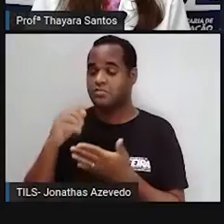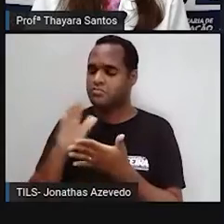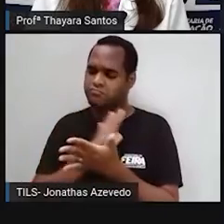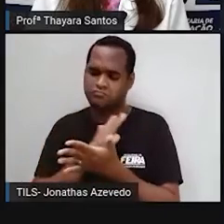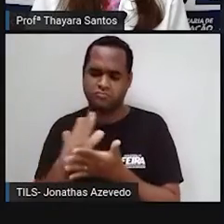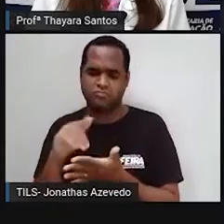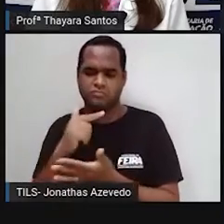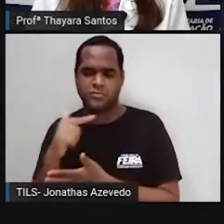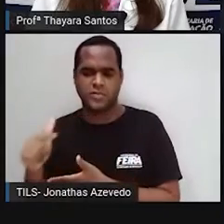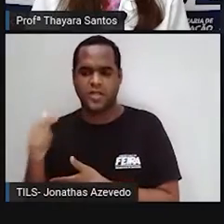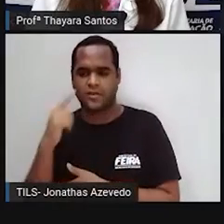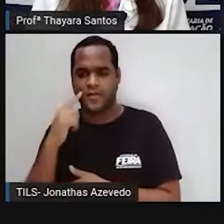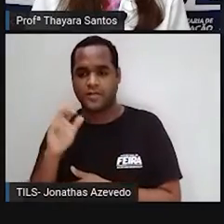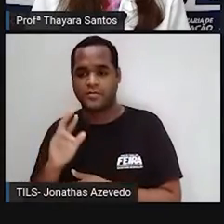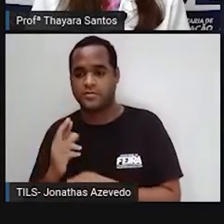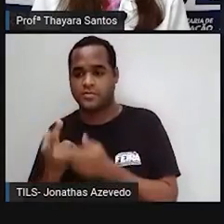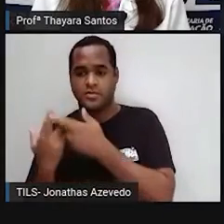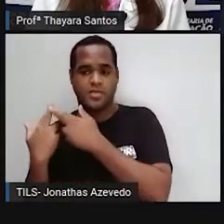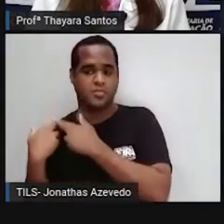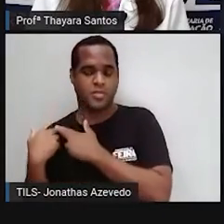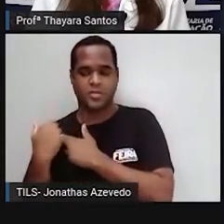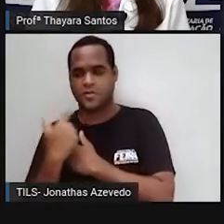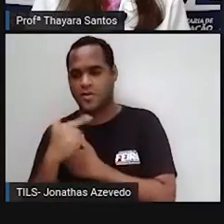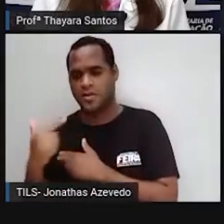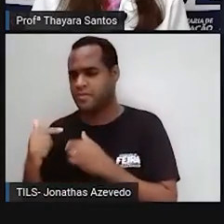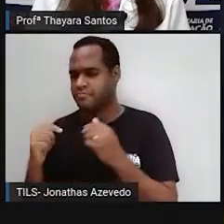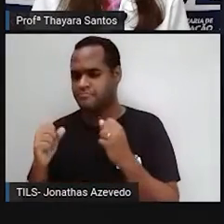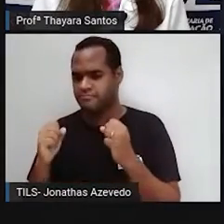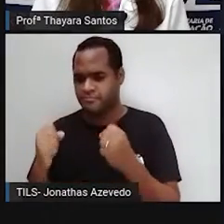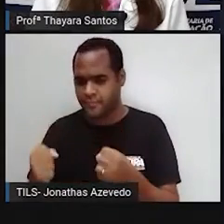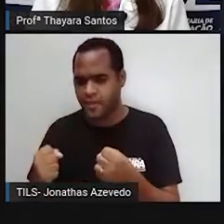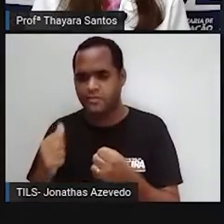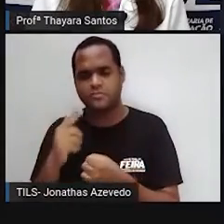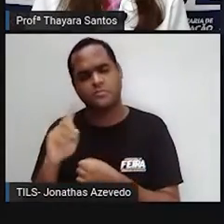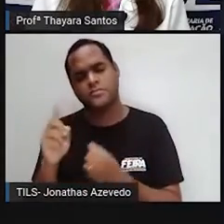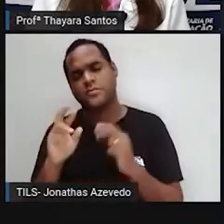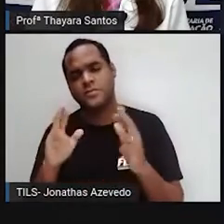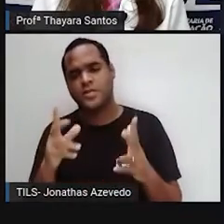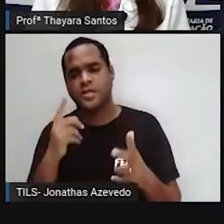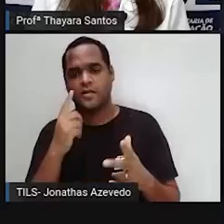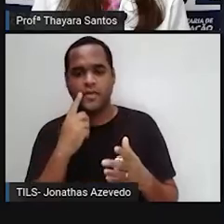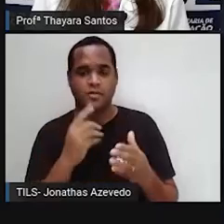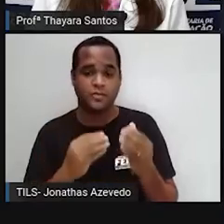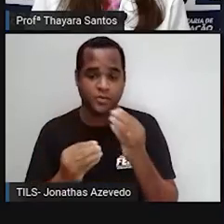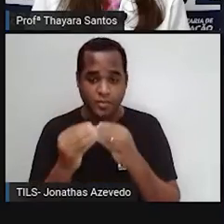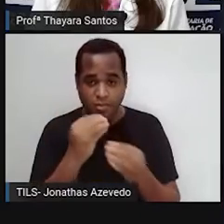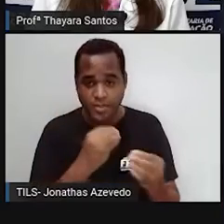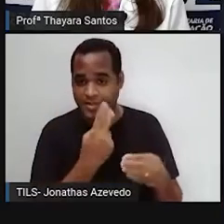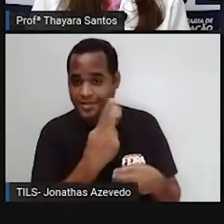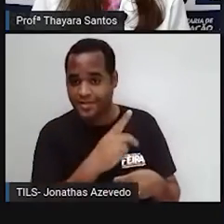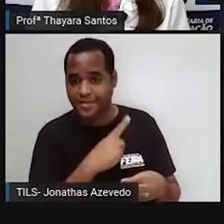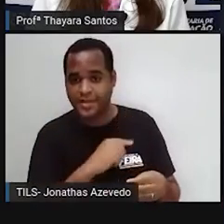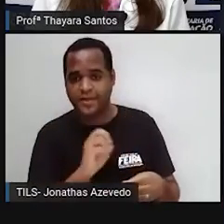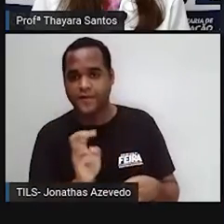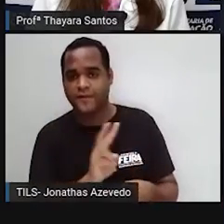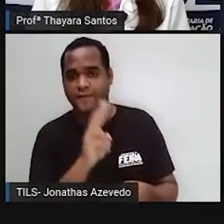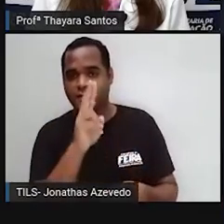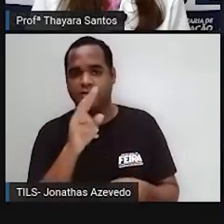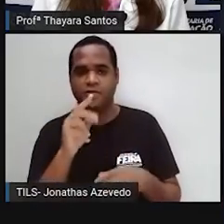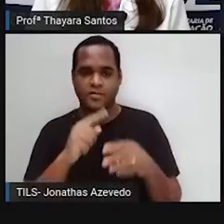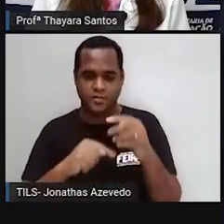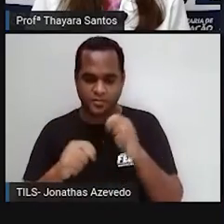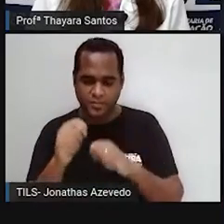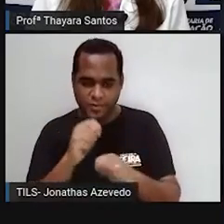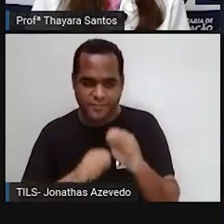essa pegada ecológica tão elevada. Quando a gente consome deles, a gente está valorizando também isso e está diminuindo a nossa pegada